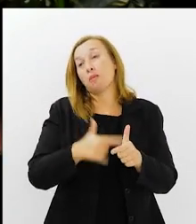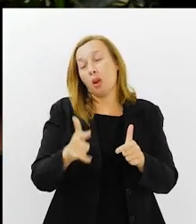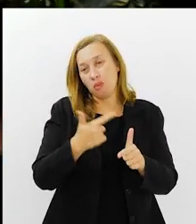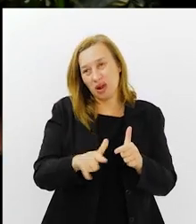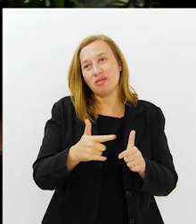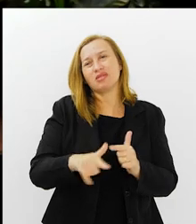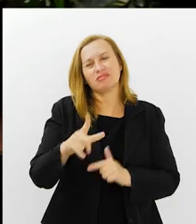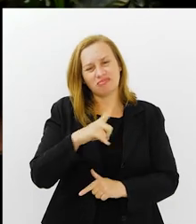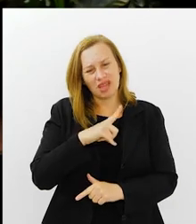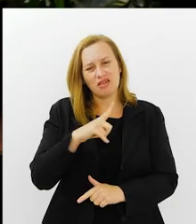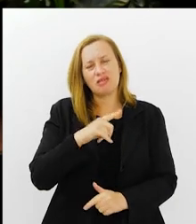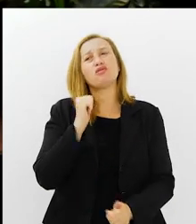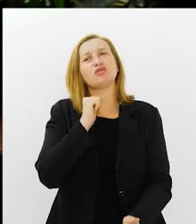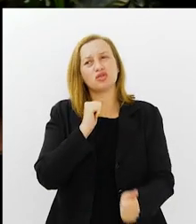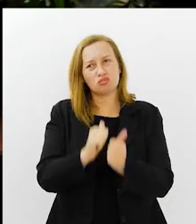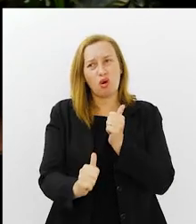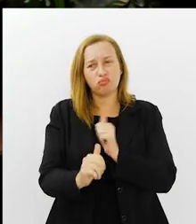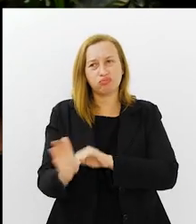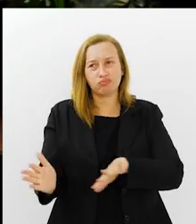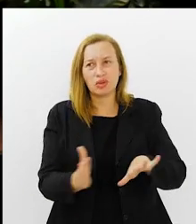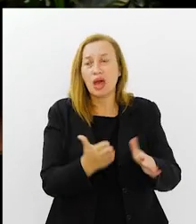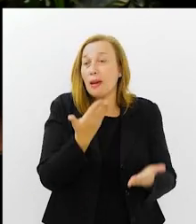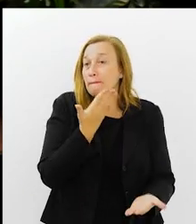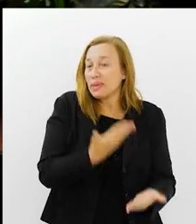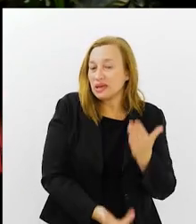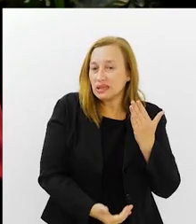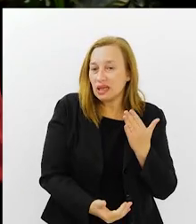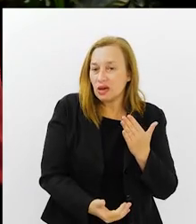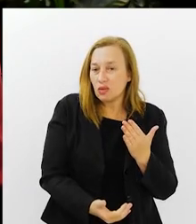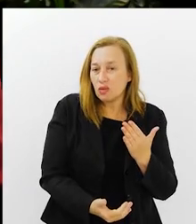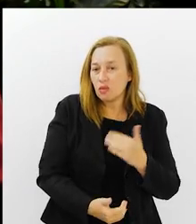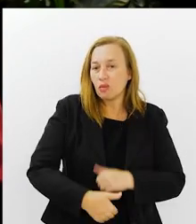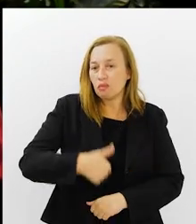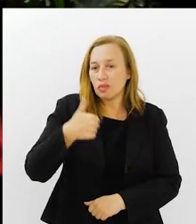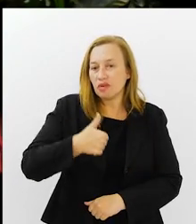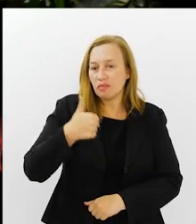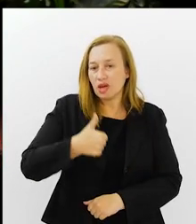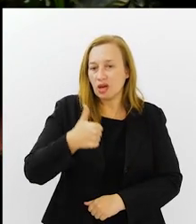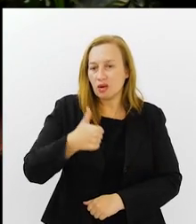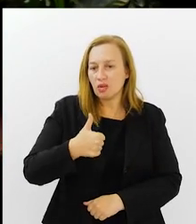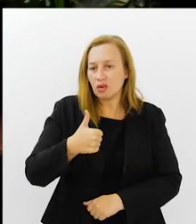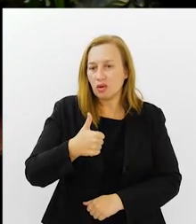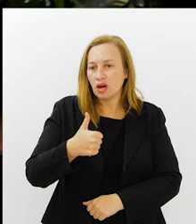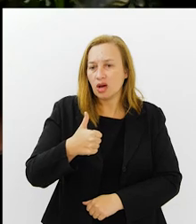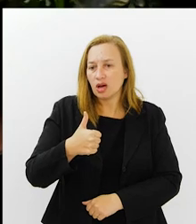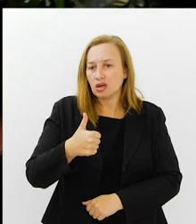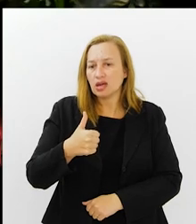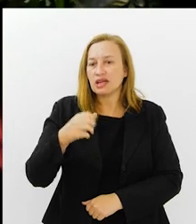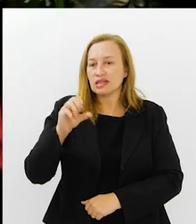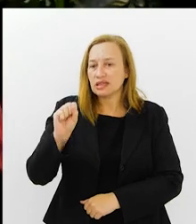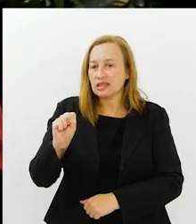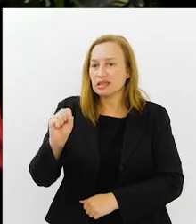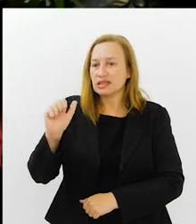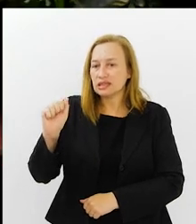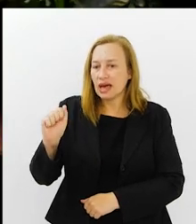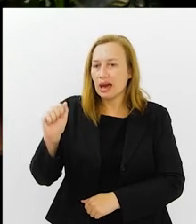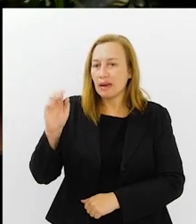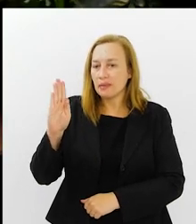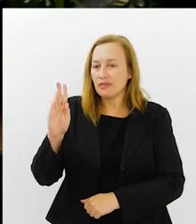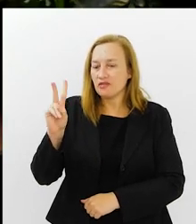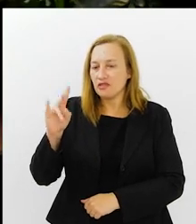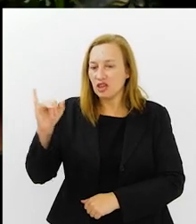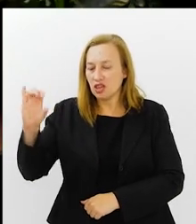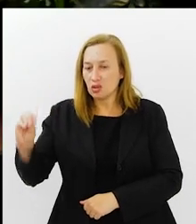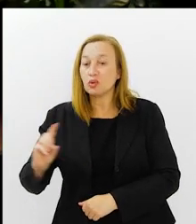problemas de cortes na seleção brasileira. Ele chegou a perder o Ian Couto, que foi o primeiro a ser cortado. Depois perdeu o Savinho.